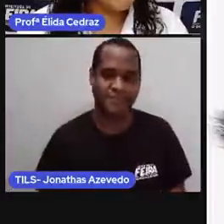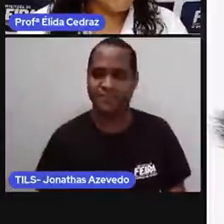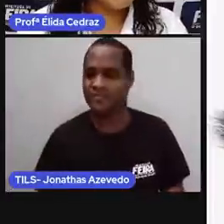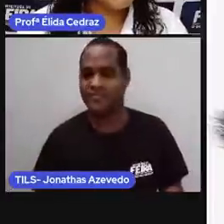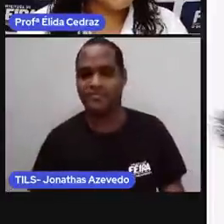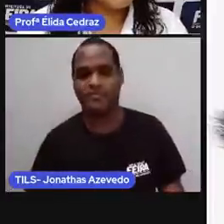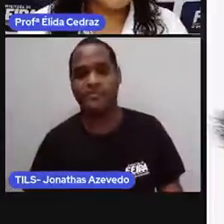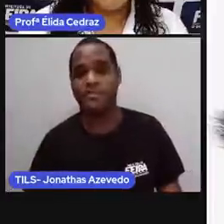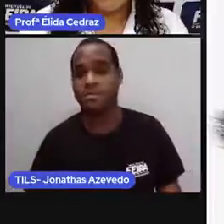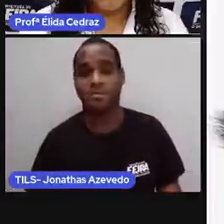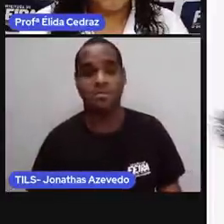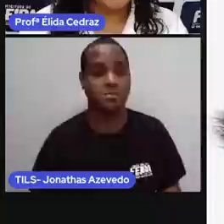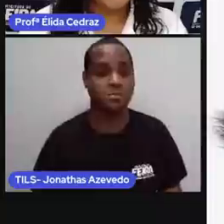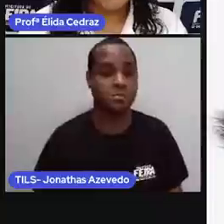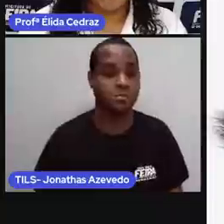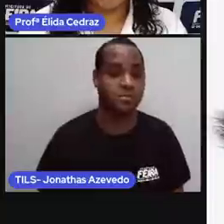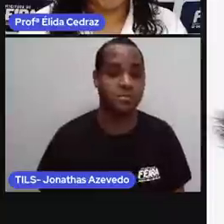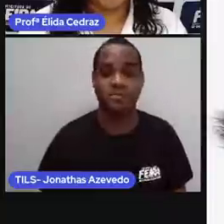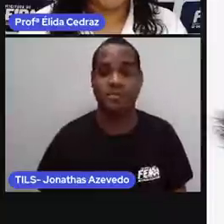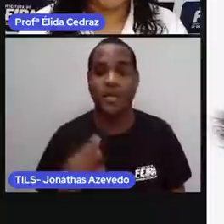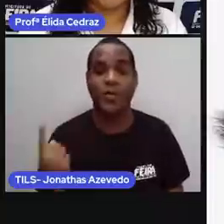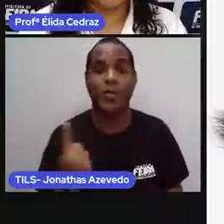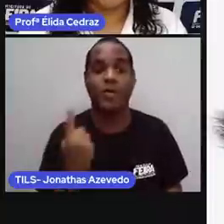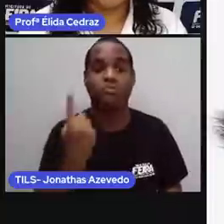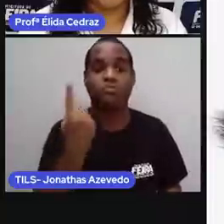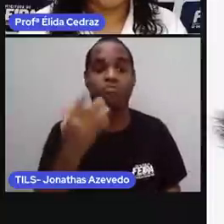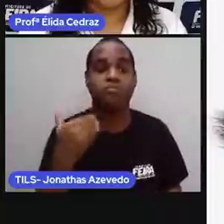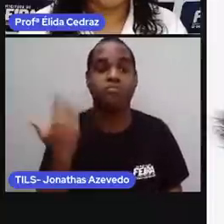você acha que é o mais alto?